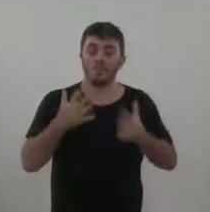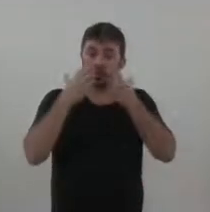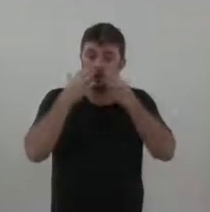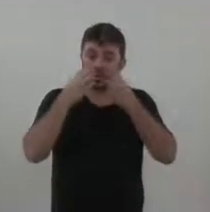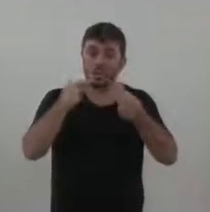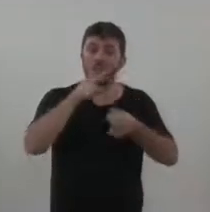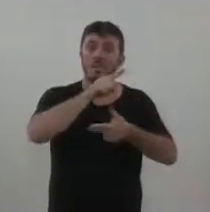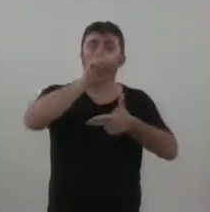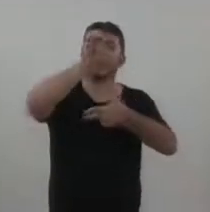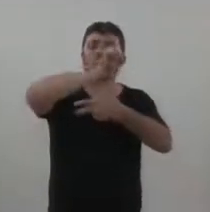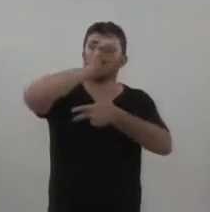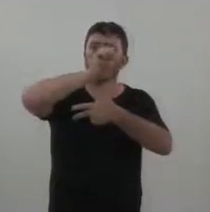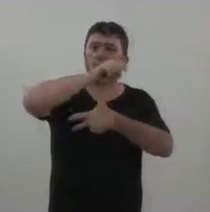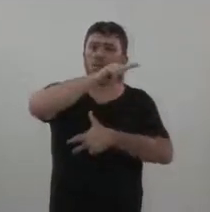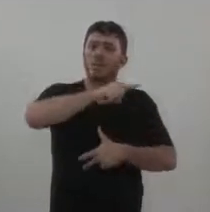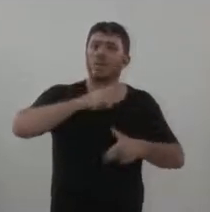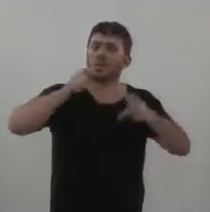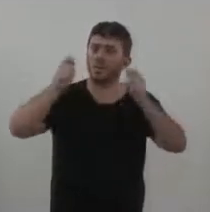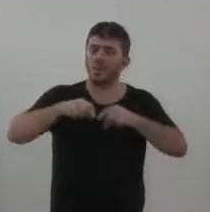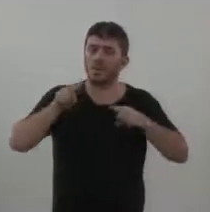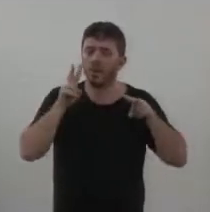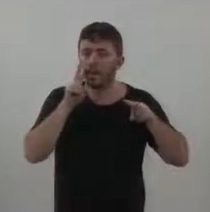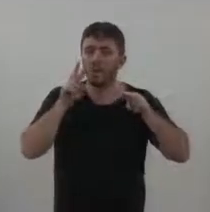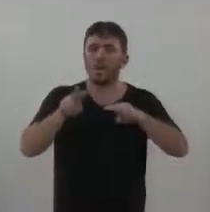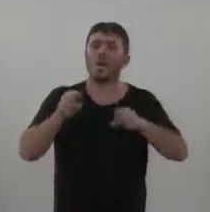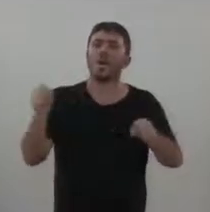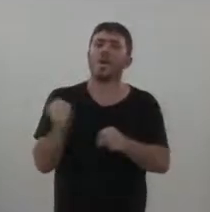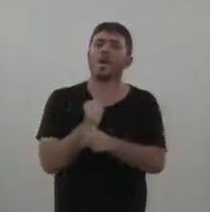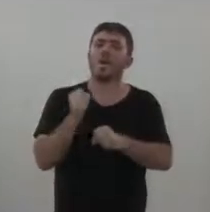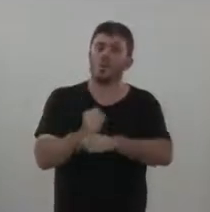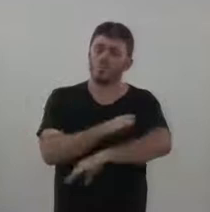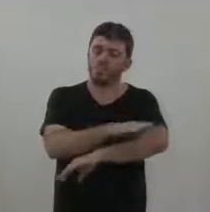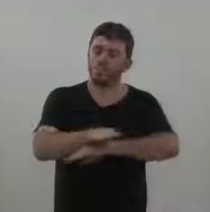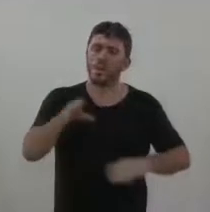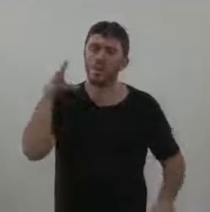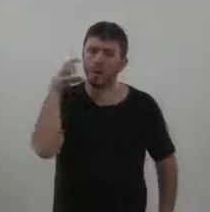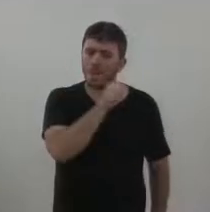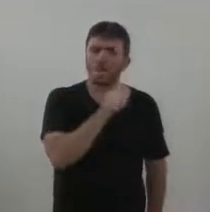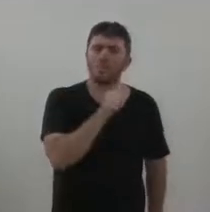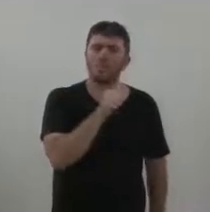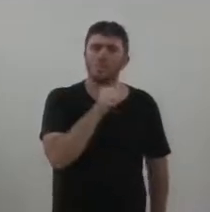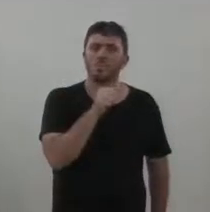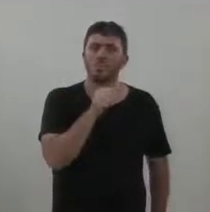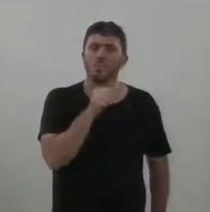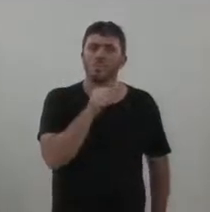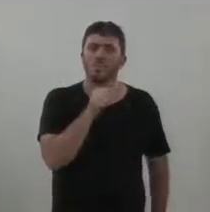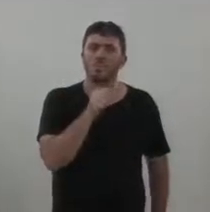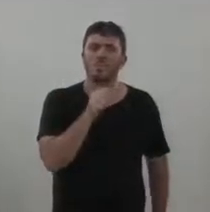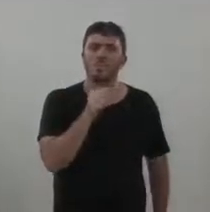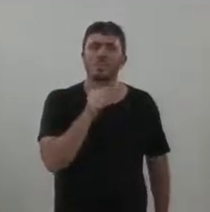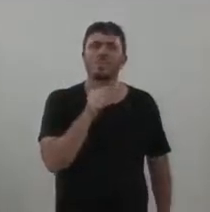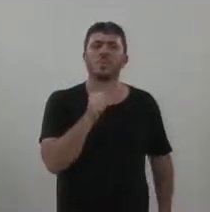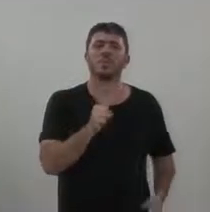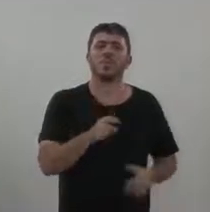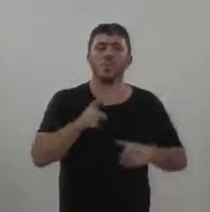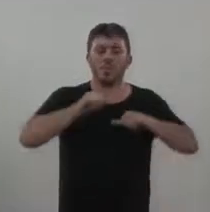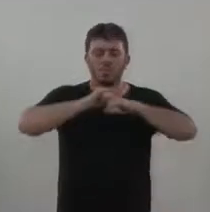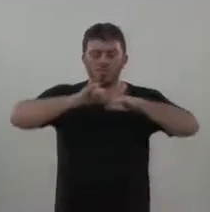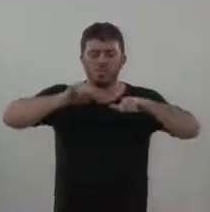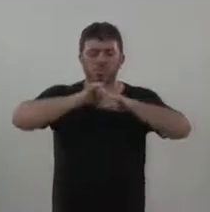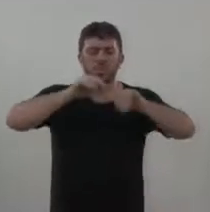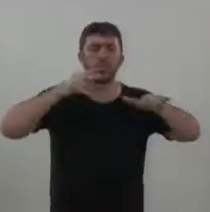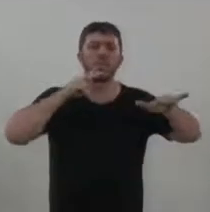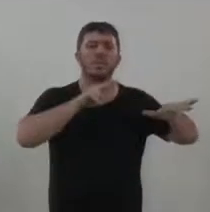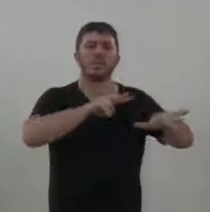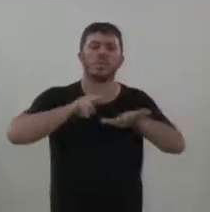Poder Executivo, para que possa realmente arrumar isso o mais rápido possível. Então, se foi noticiado a semana passada, se